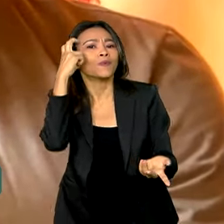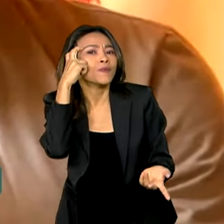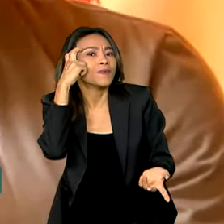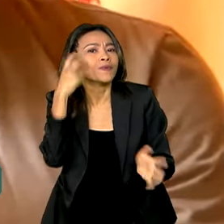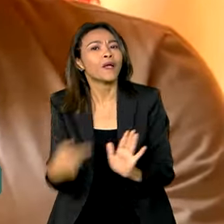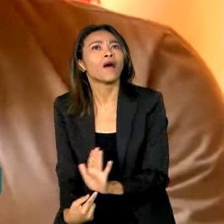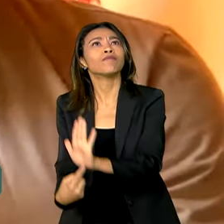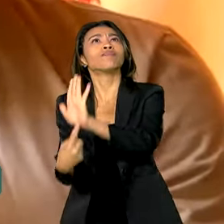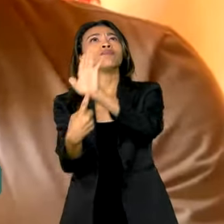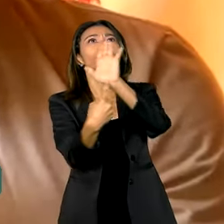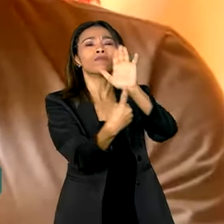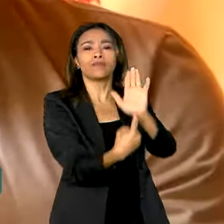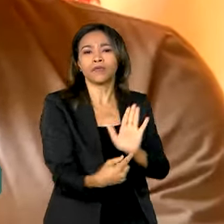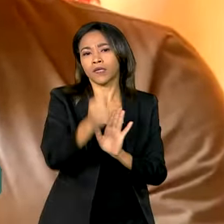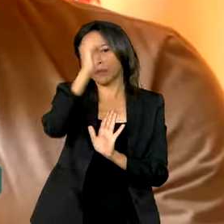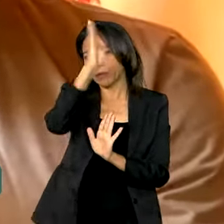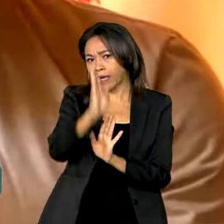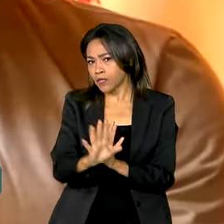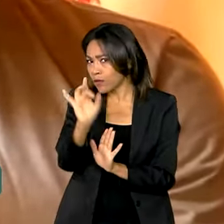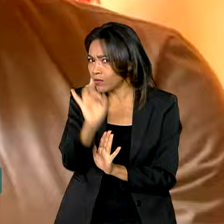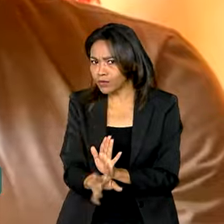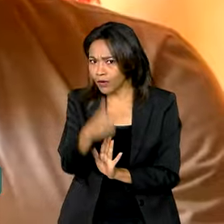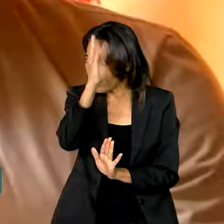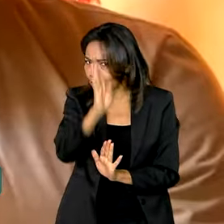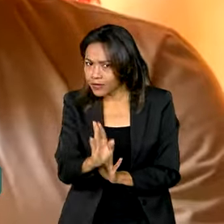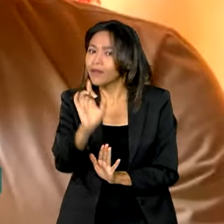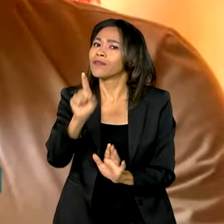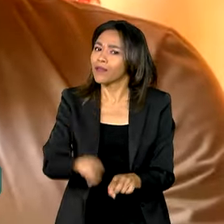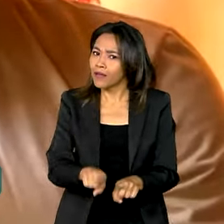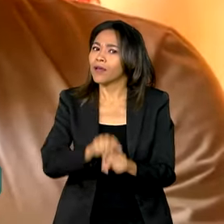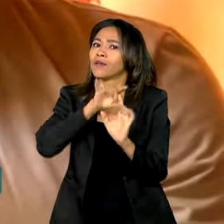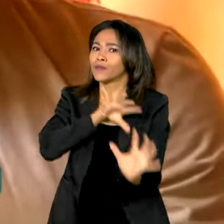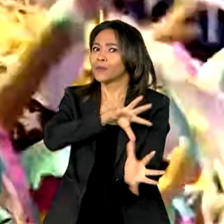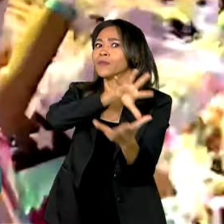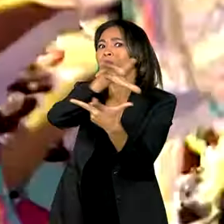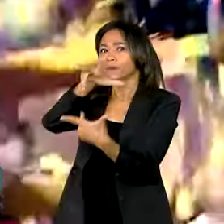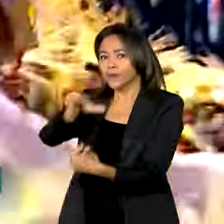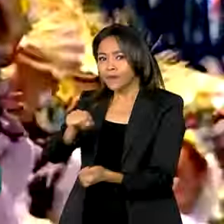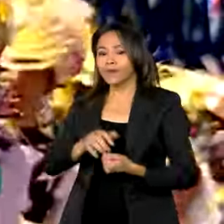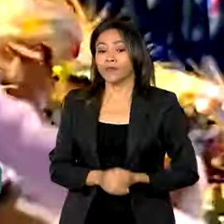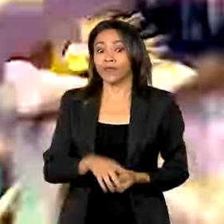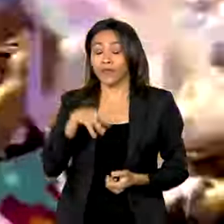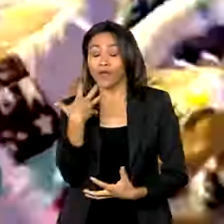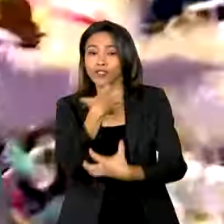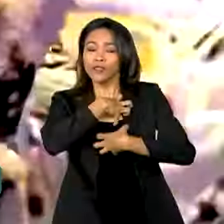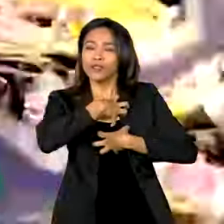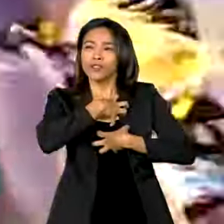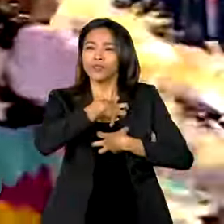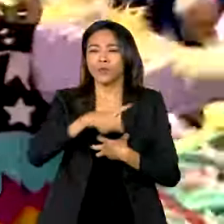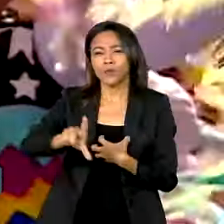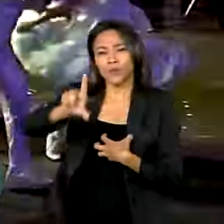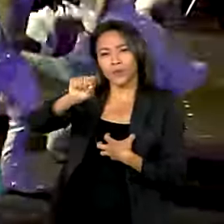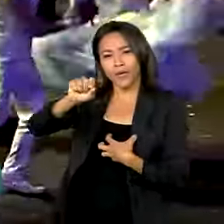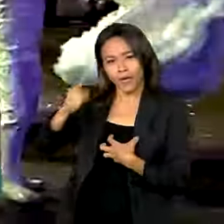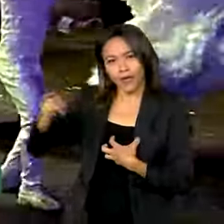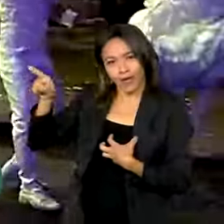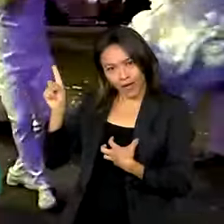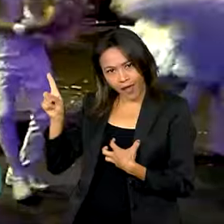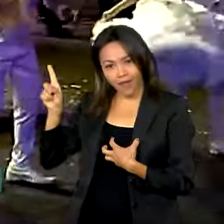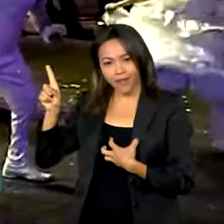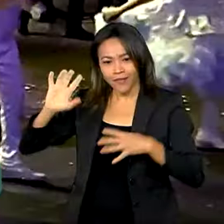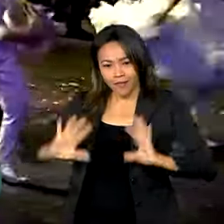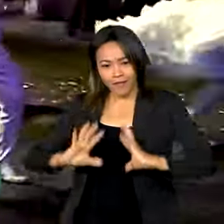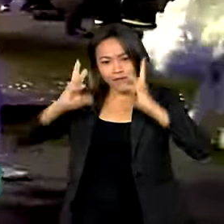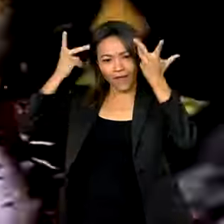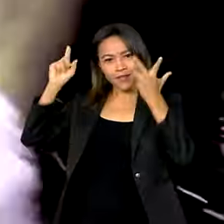o Brasil inteiro. E não só o Brasil, como no mundo, né? E nosso sentimento é de que o São João, ele seja cada